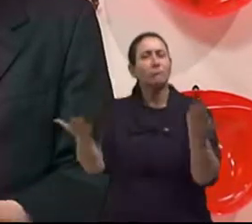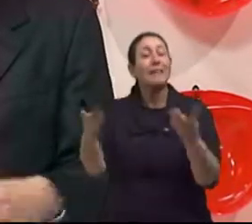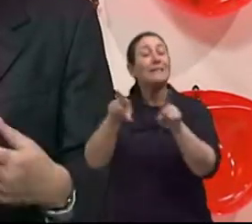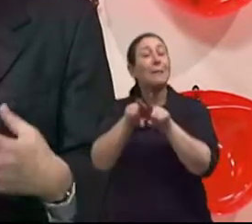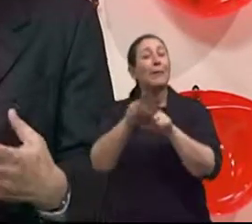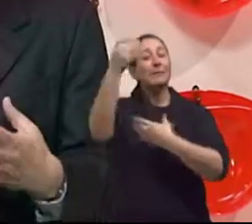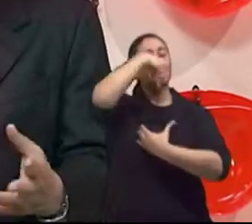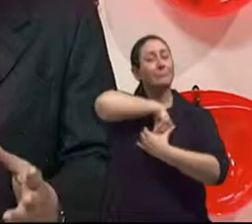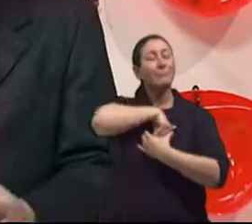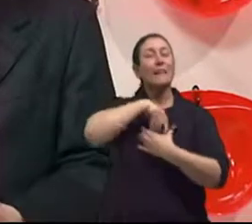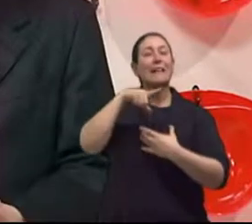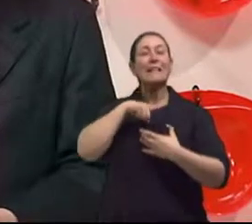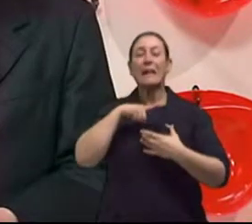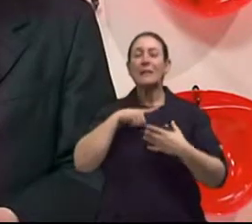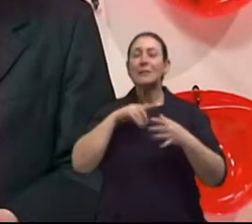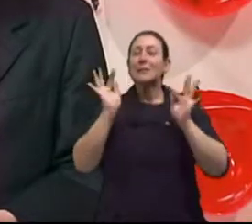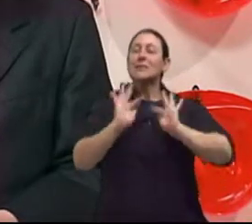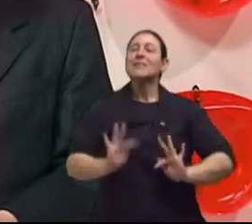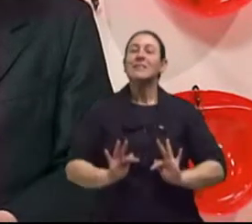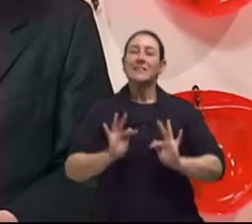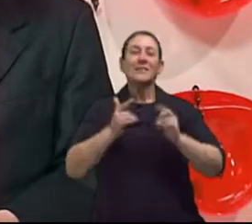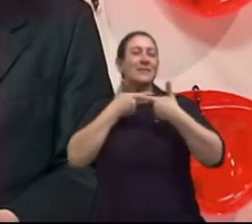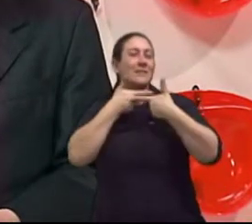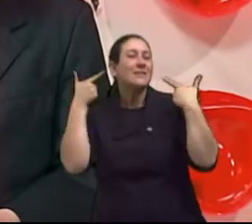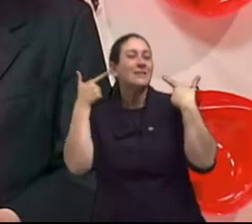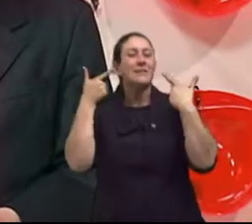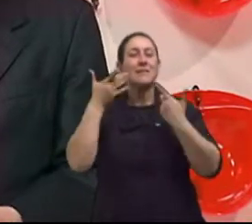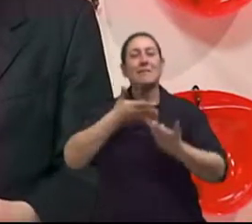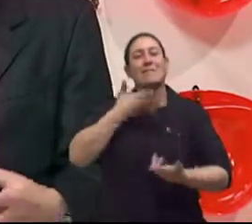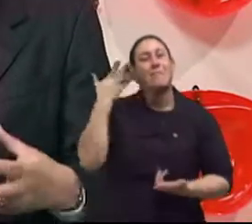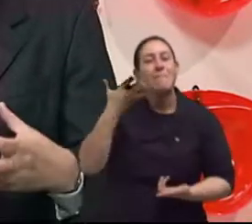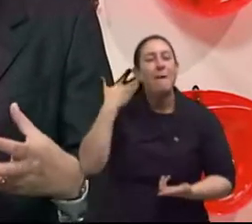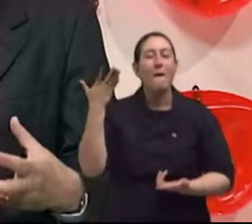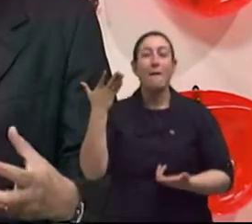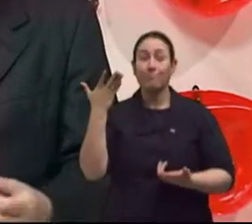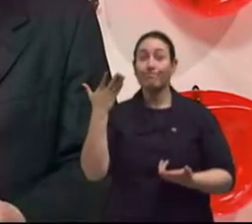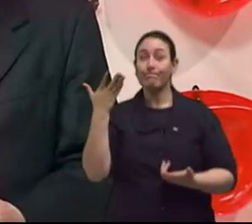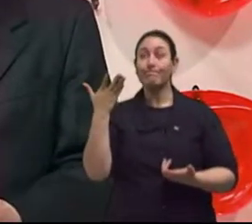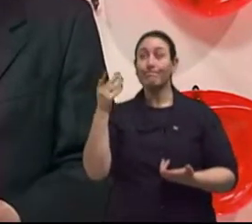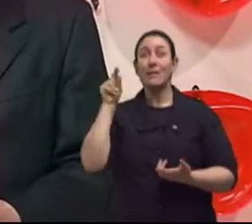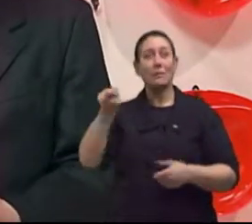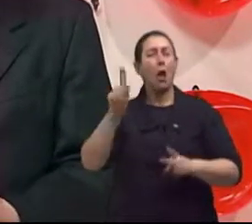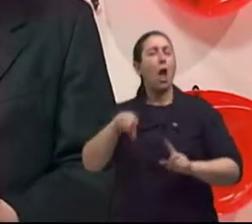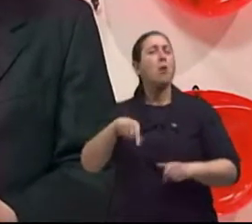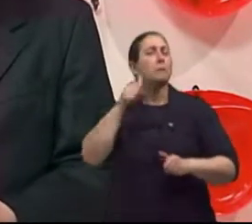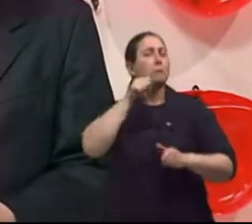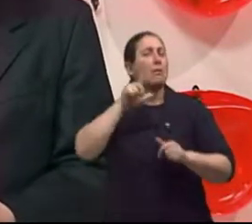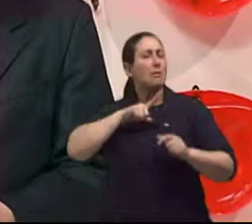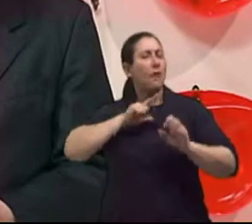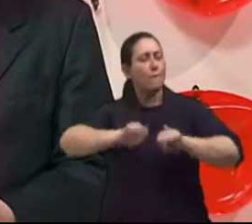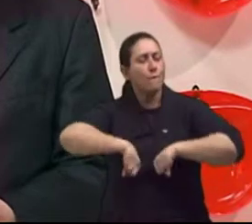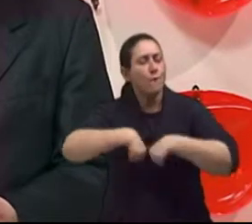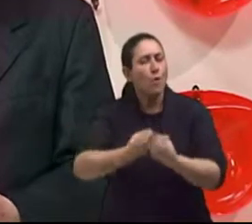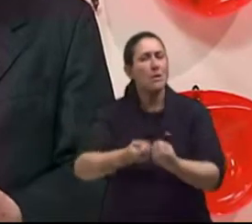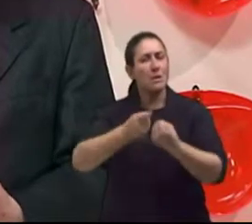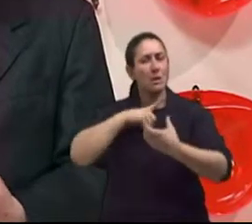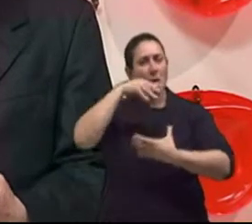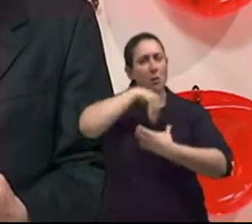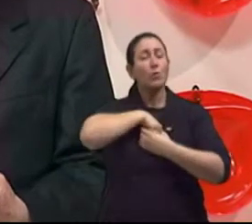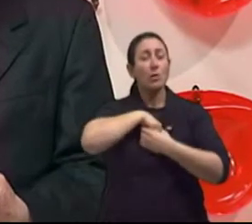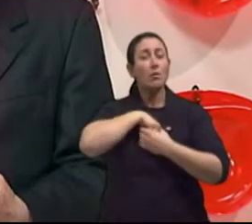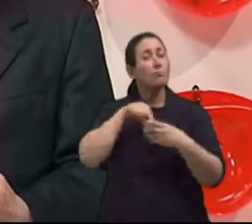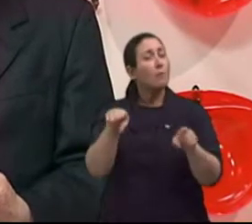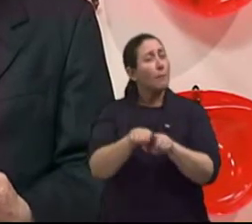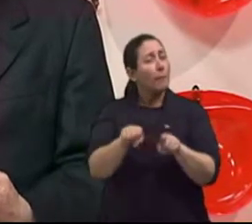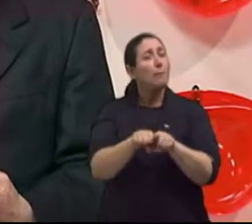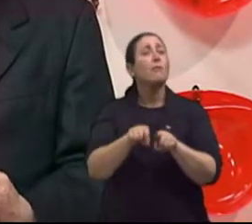e tem essa característica de enfrentar a vida com essa força interior muito grande dela e